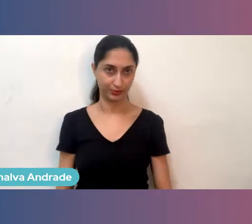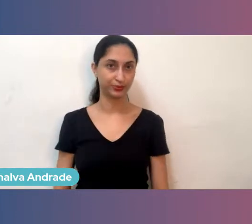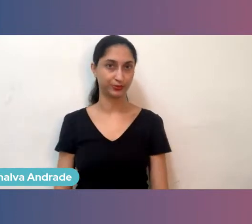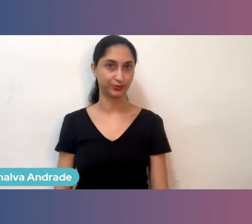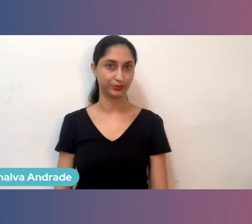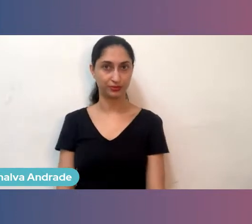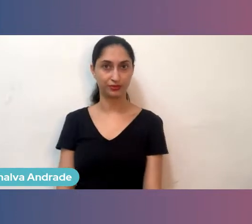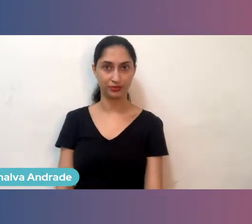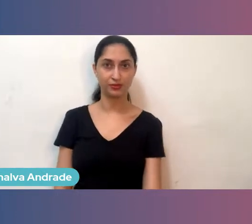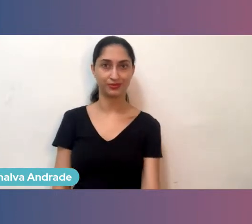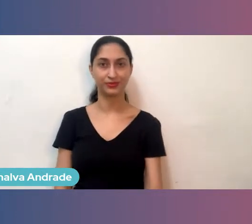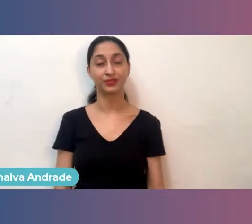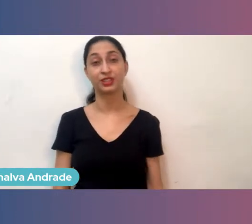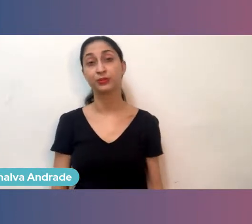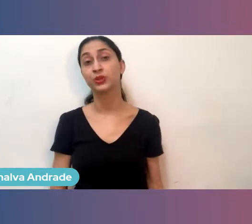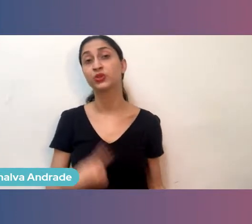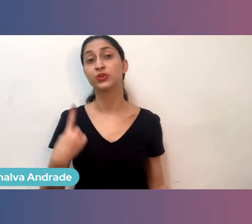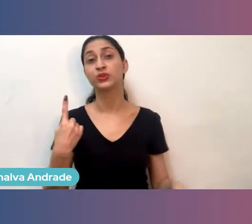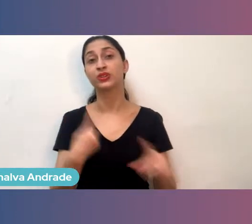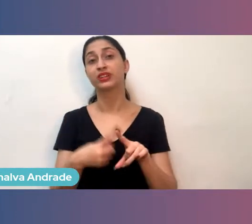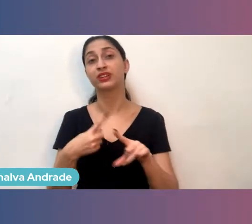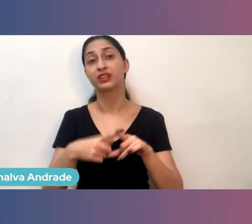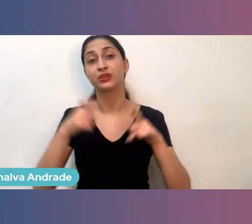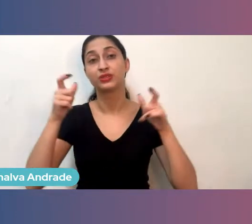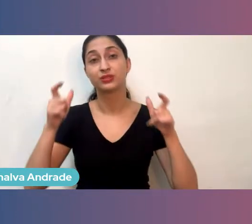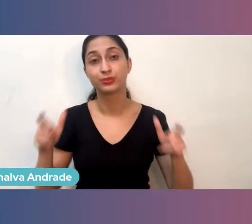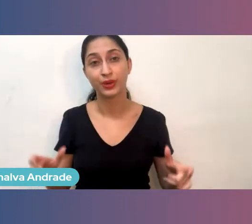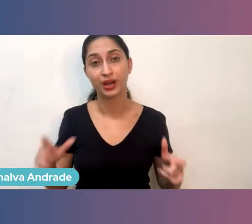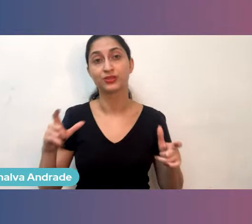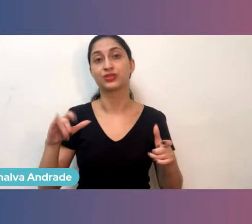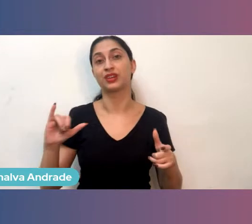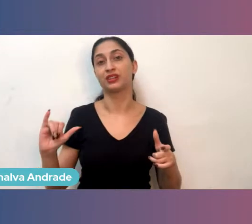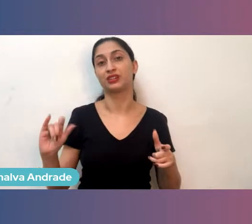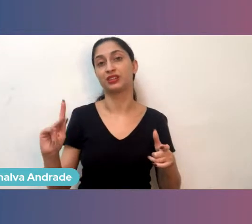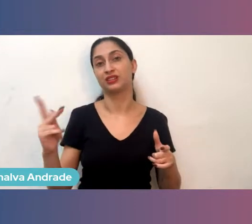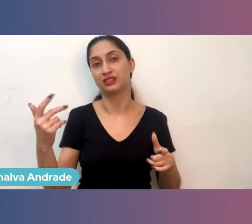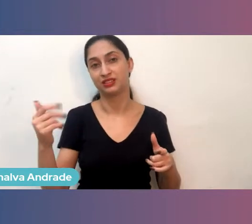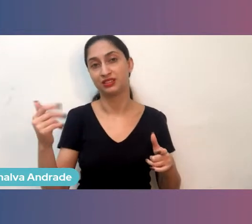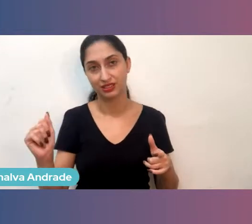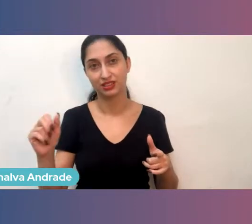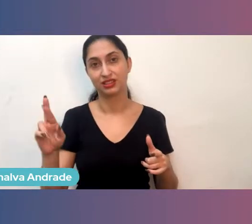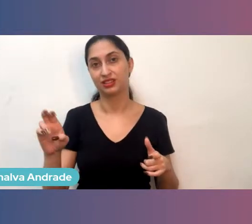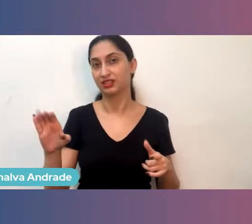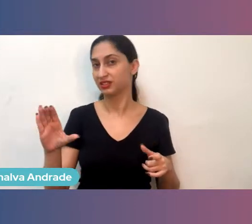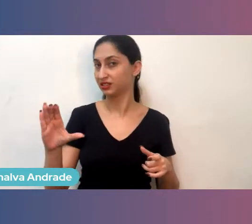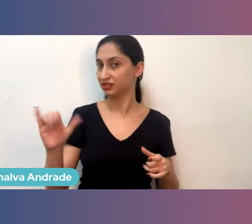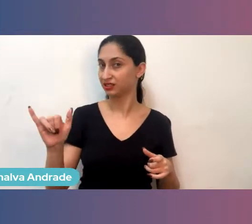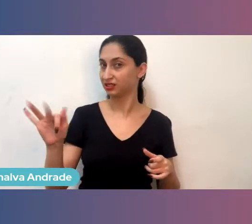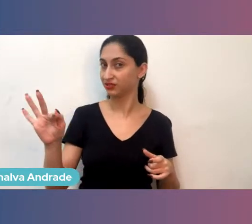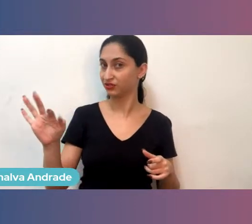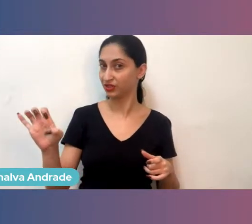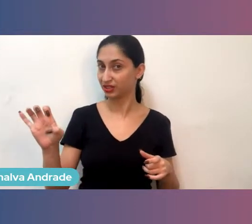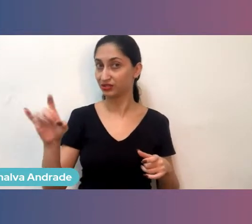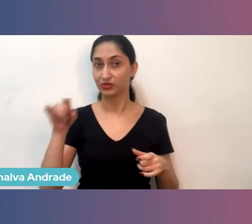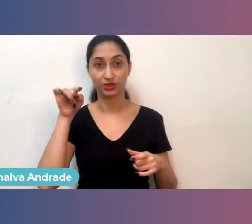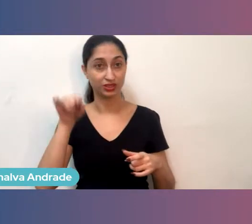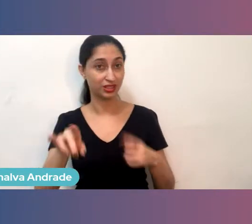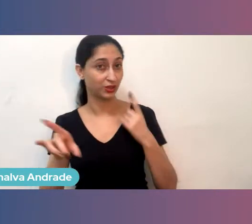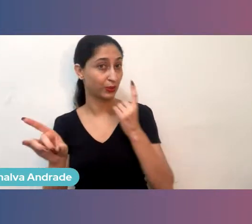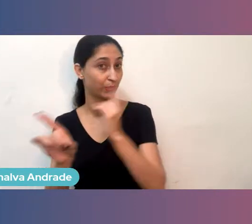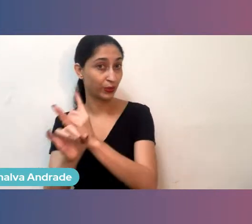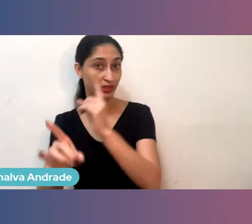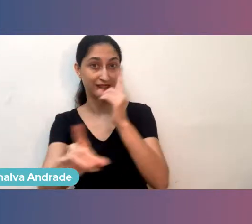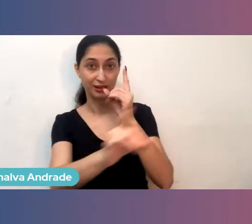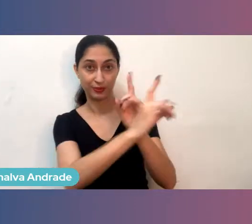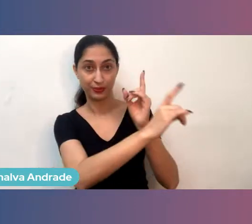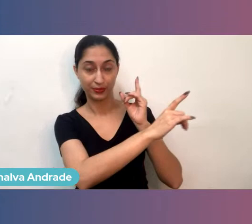gerado pela própria arquitetura da ilha do Recife em que você faz negócios, encontra com pessoas